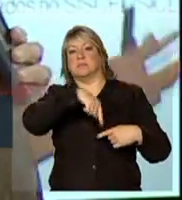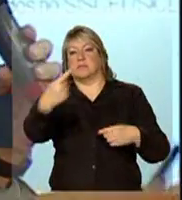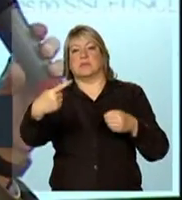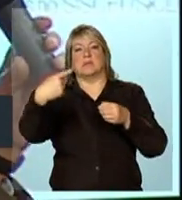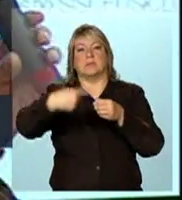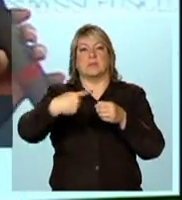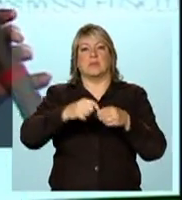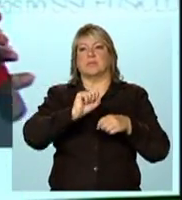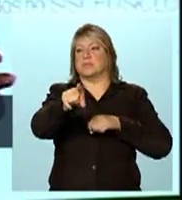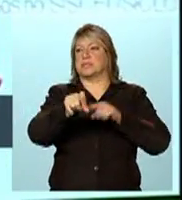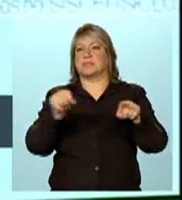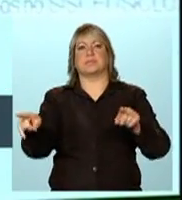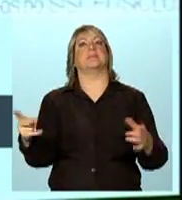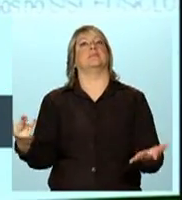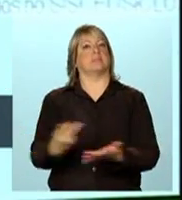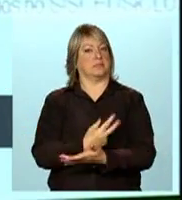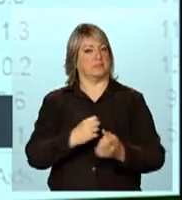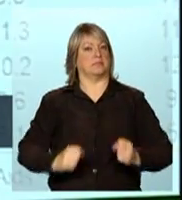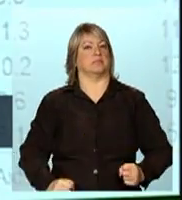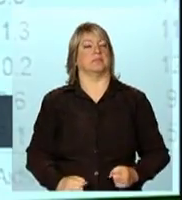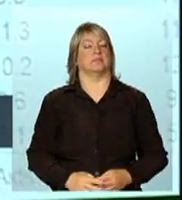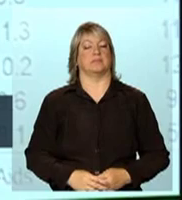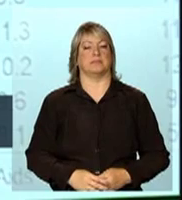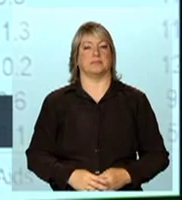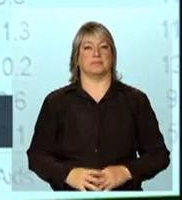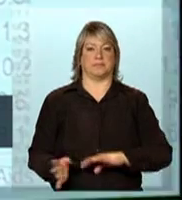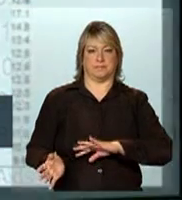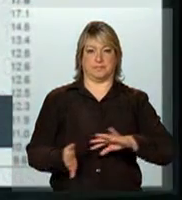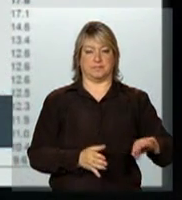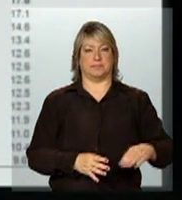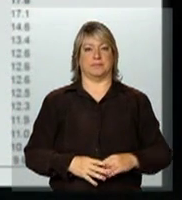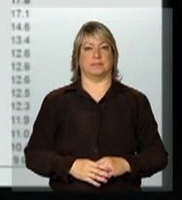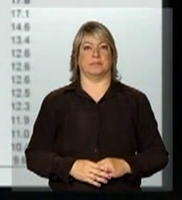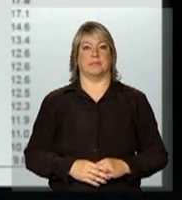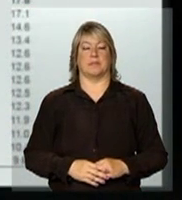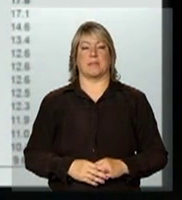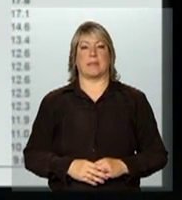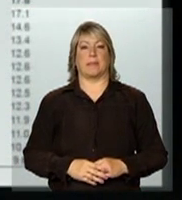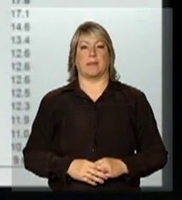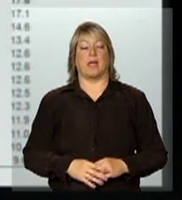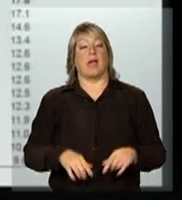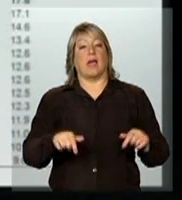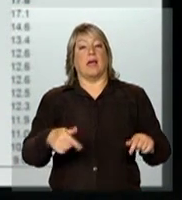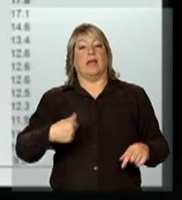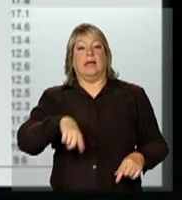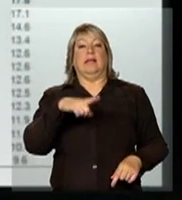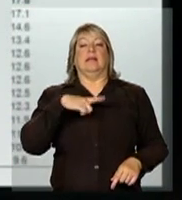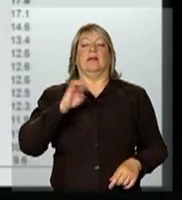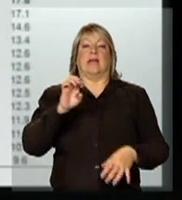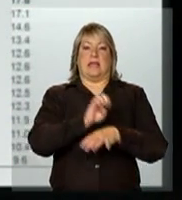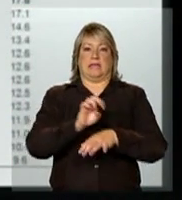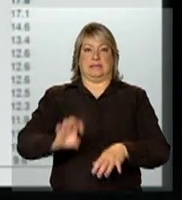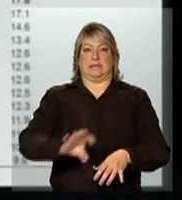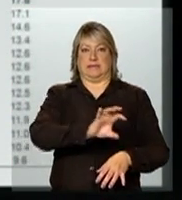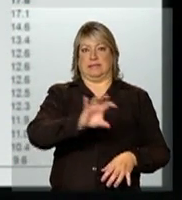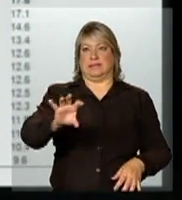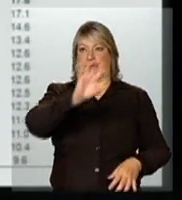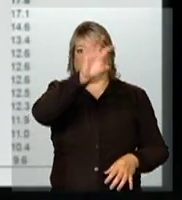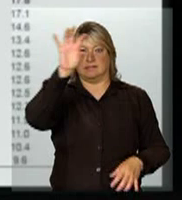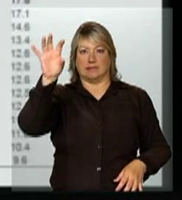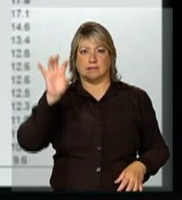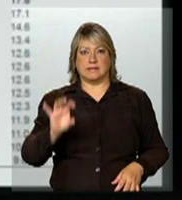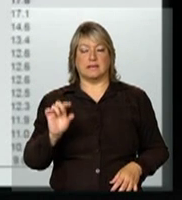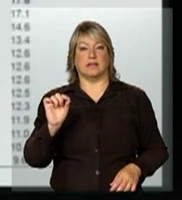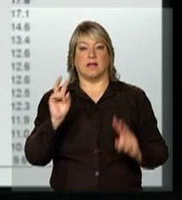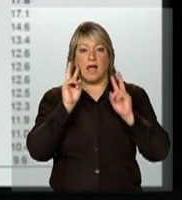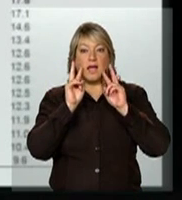município polo para outros, etc. Pode passar. Aqui a gente tem os estados pela incidência,